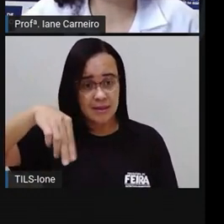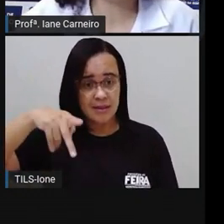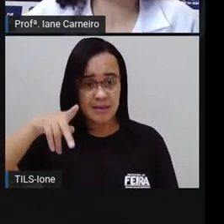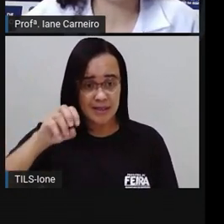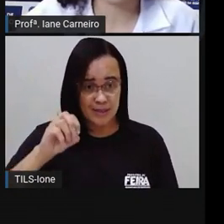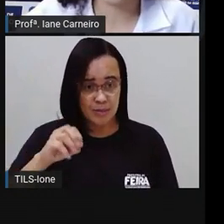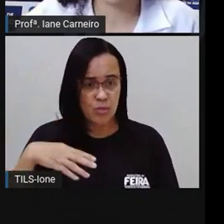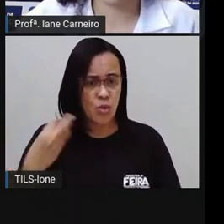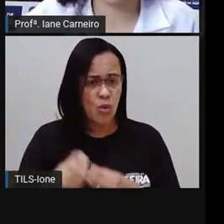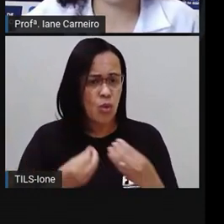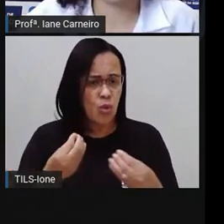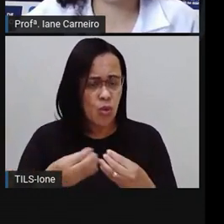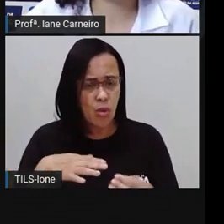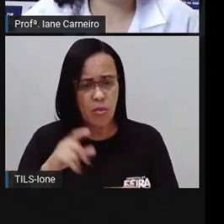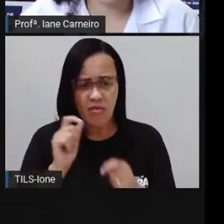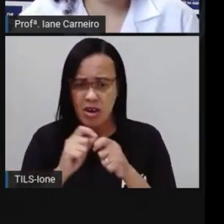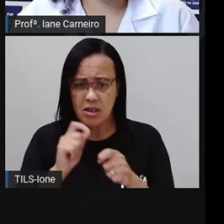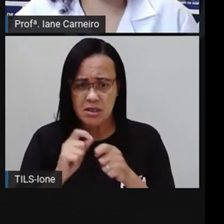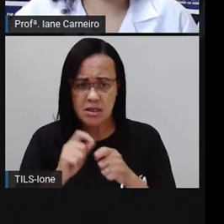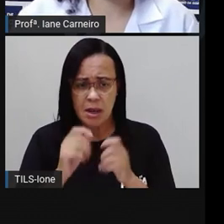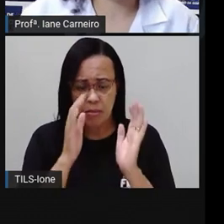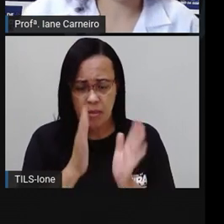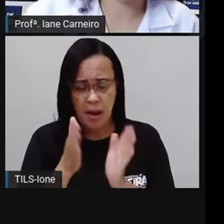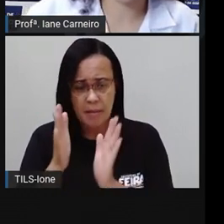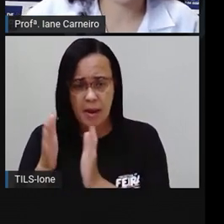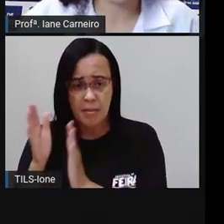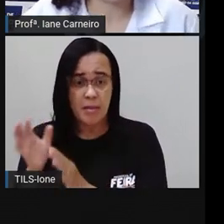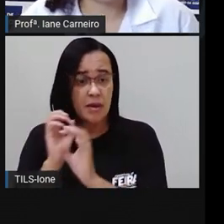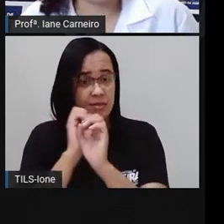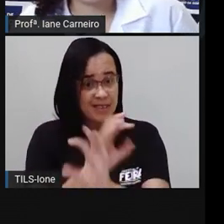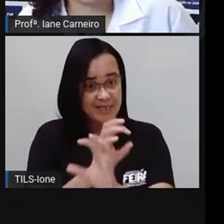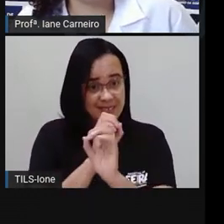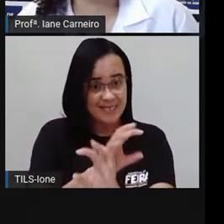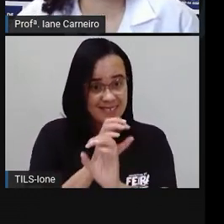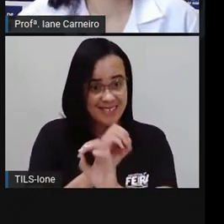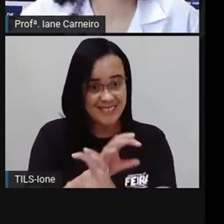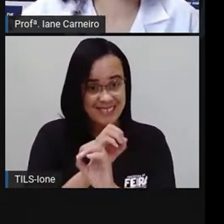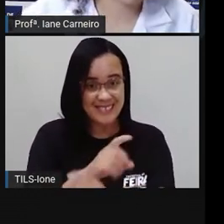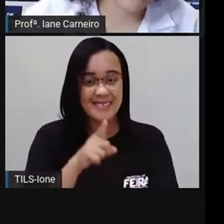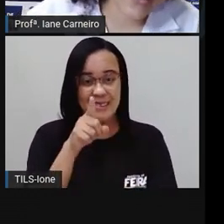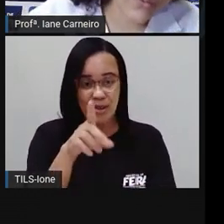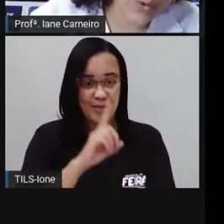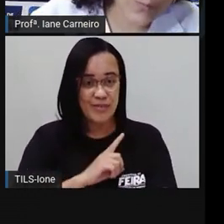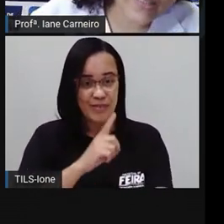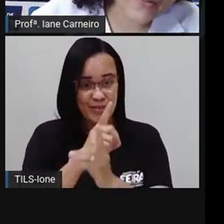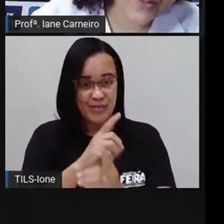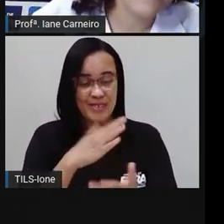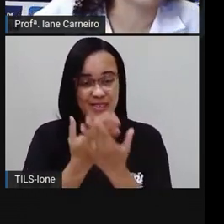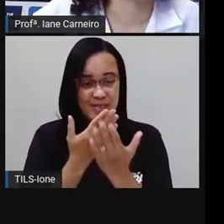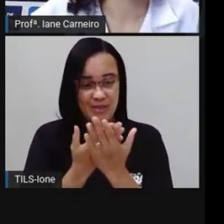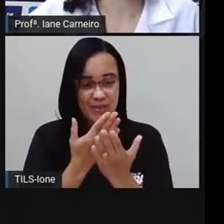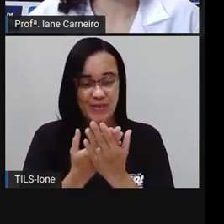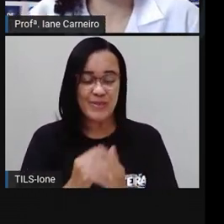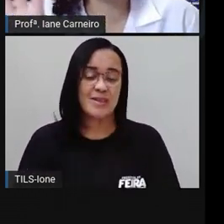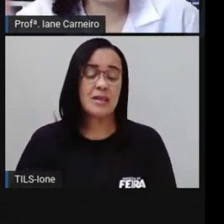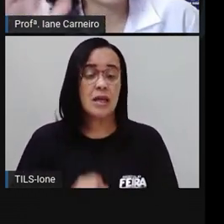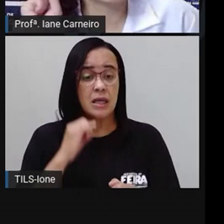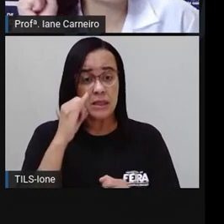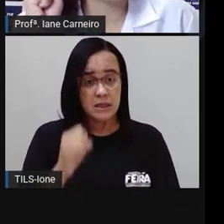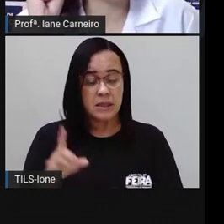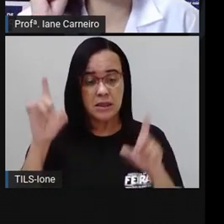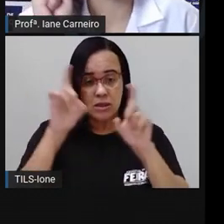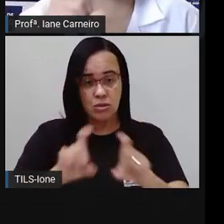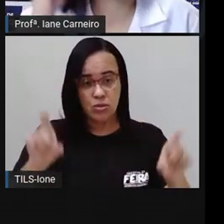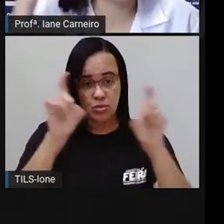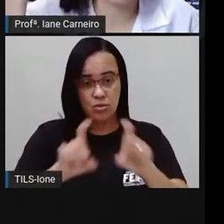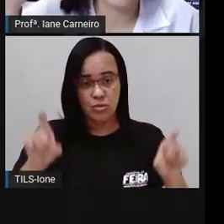Como é que você vai fazer? O passo a passo, a Pró vai ensinar aqui agora como é que você vai fazer. Se você estiver no computador, você segue